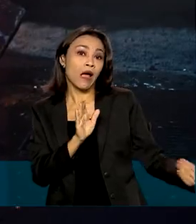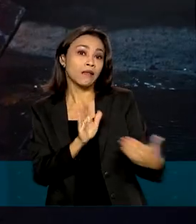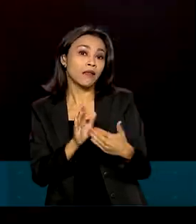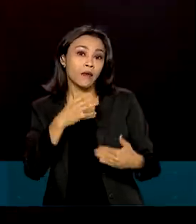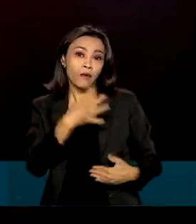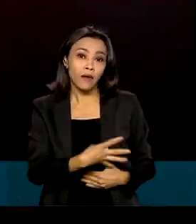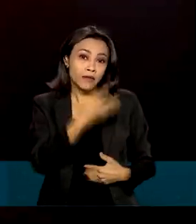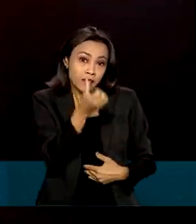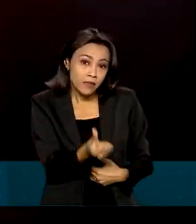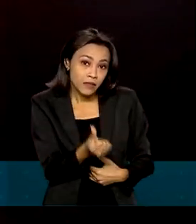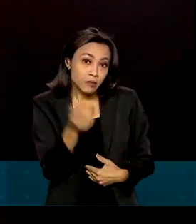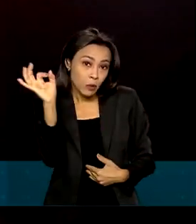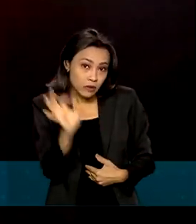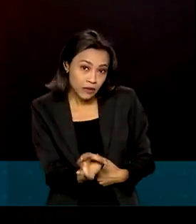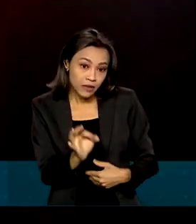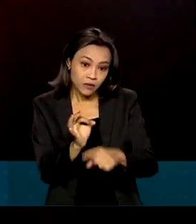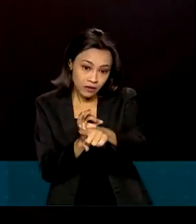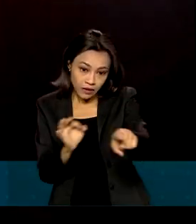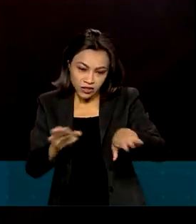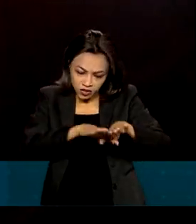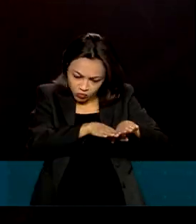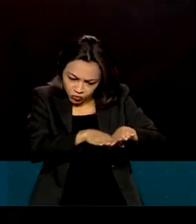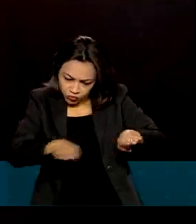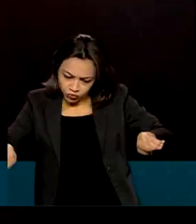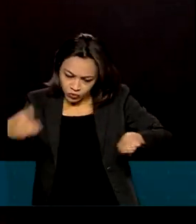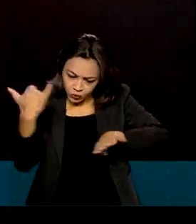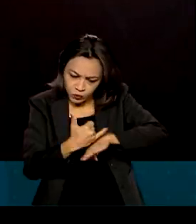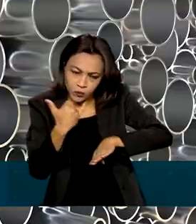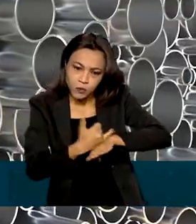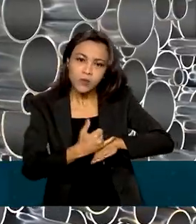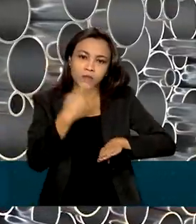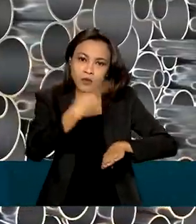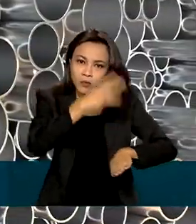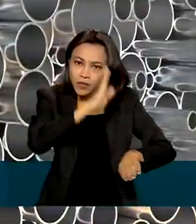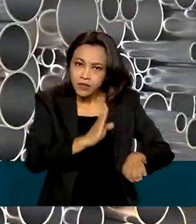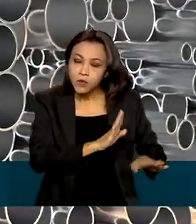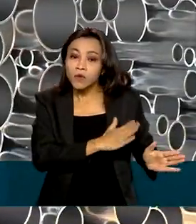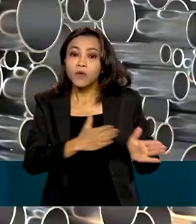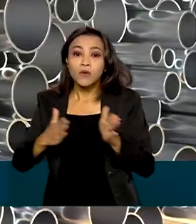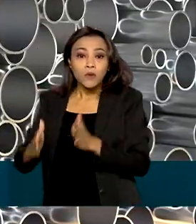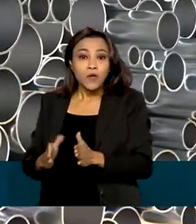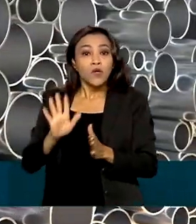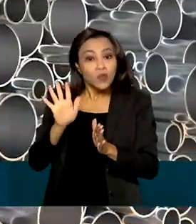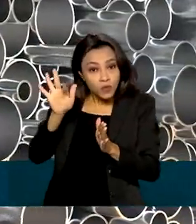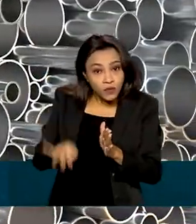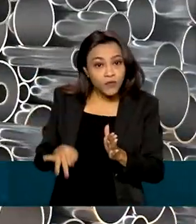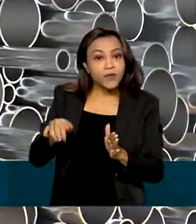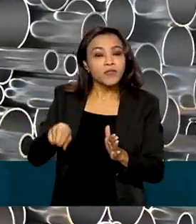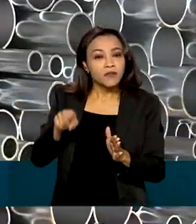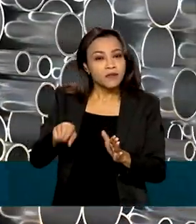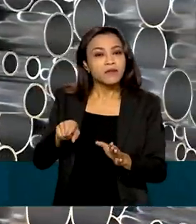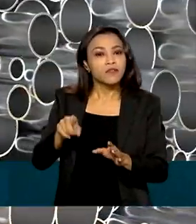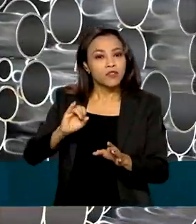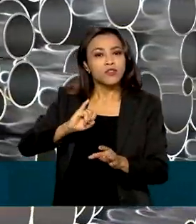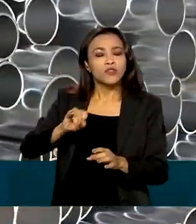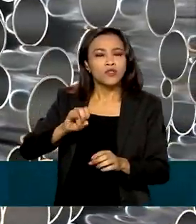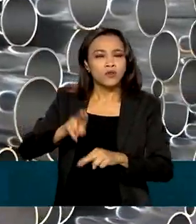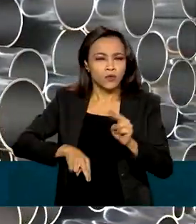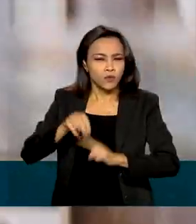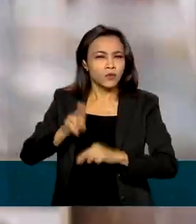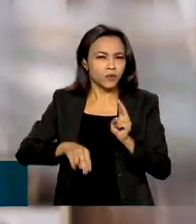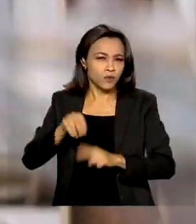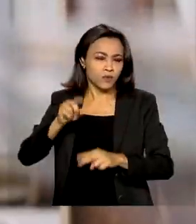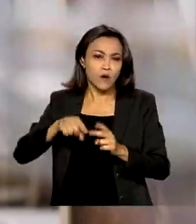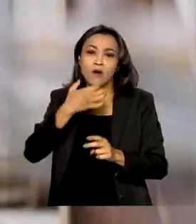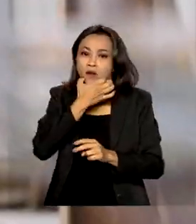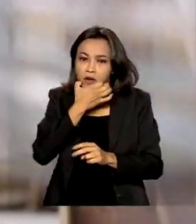importação de produtos laminados a frio do Brasil. No fim de junho, o Reino Unido também retirou 25%